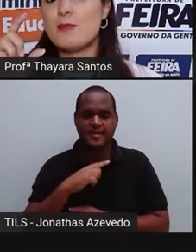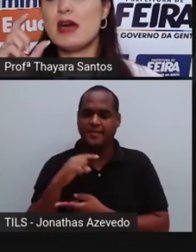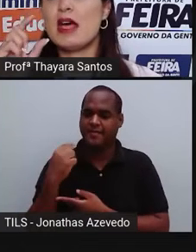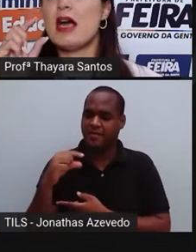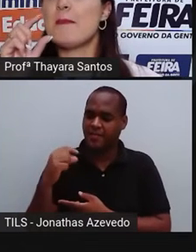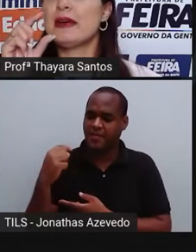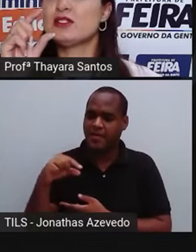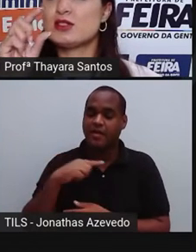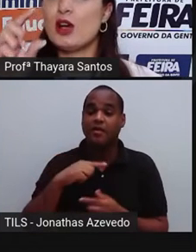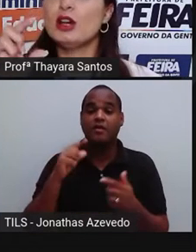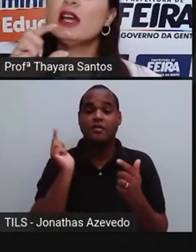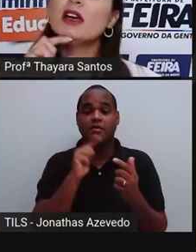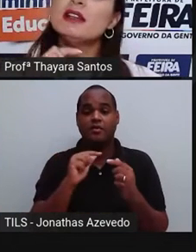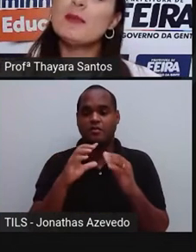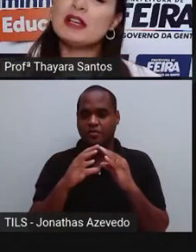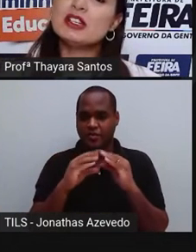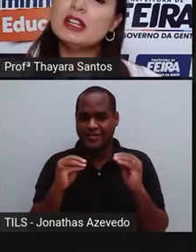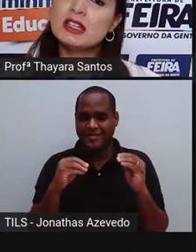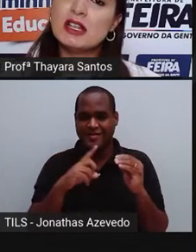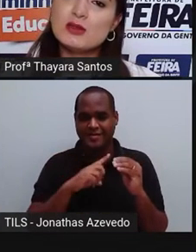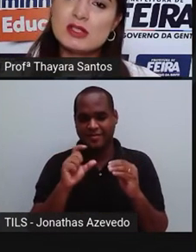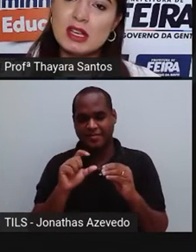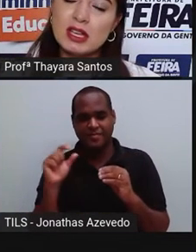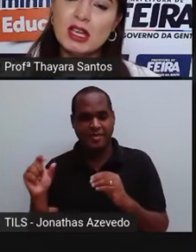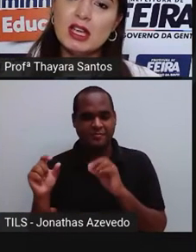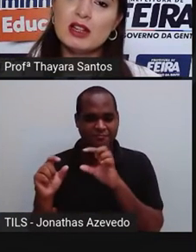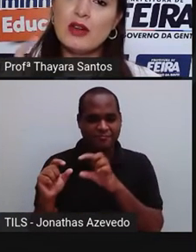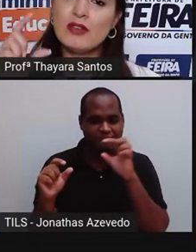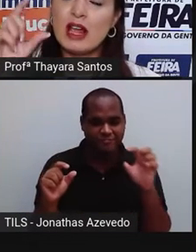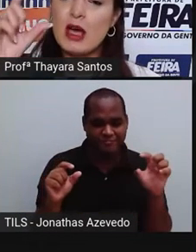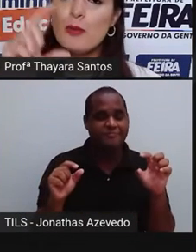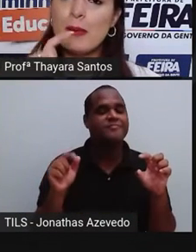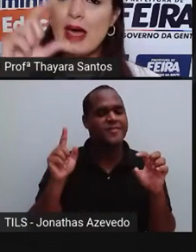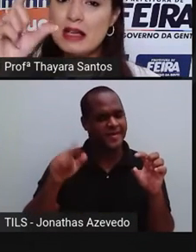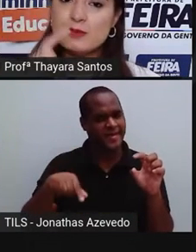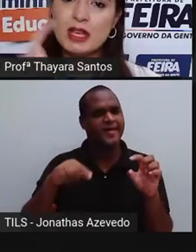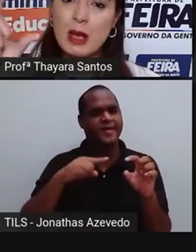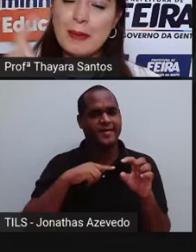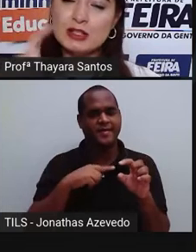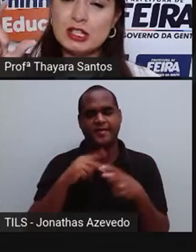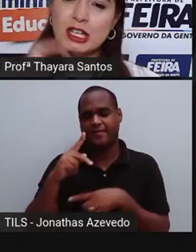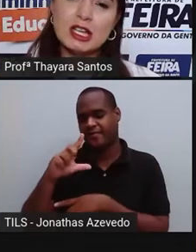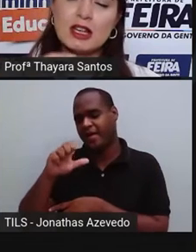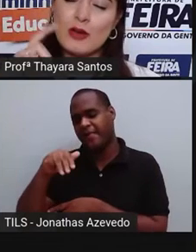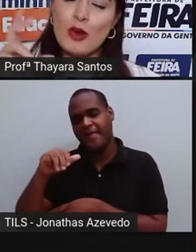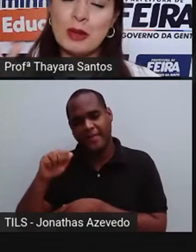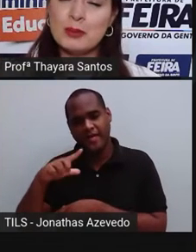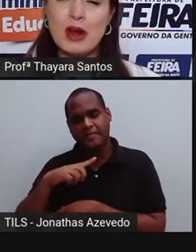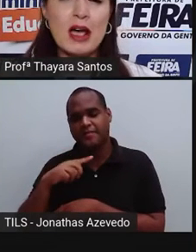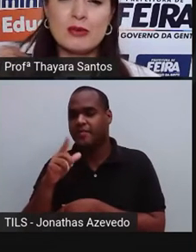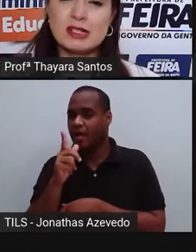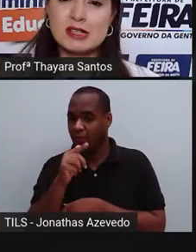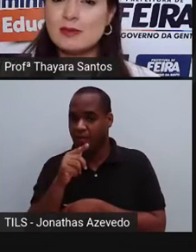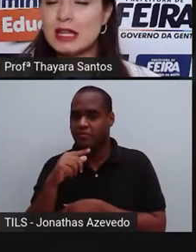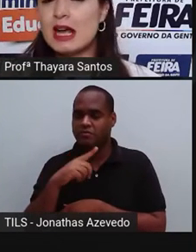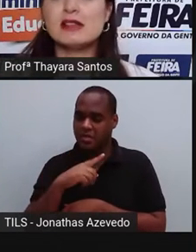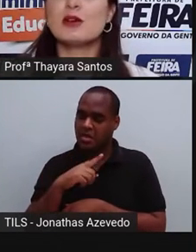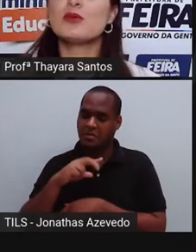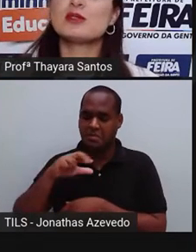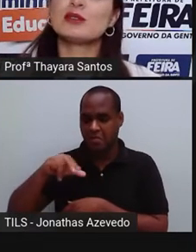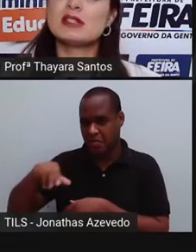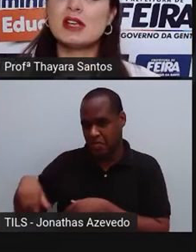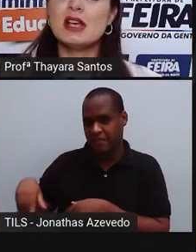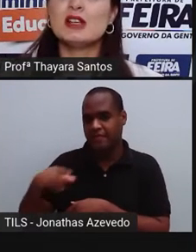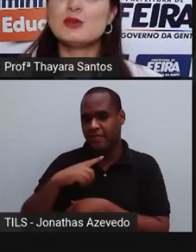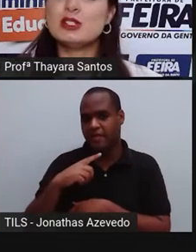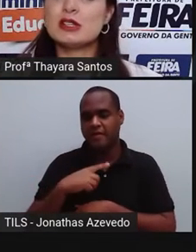conseguir separar a parte sólida da parte líquida do sangue. Então vai ficar lá o plasma, que é a parte líquida, é formada por água, essas minerais